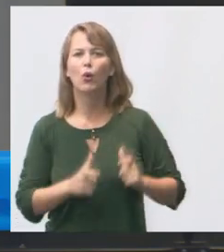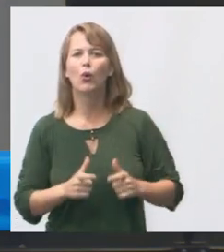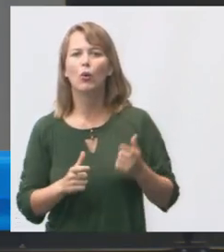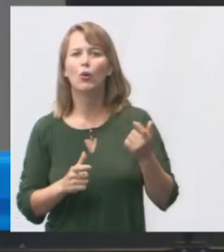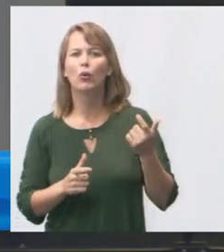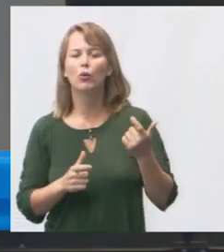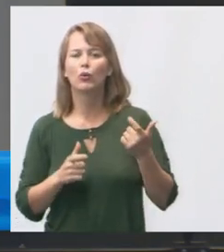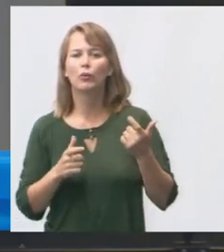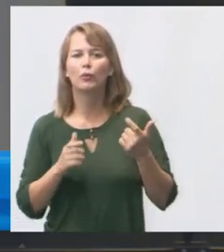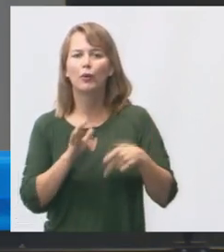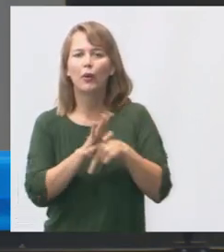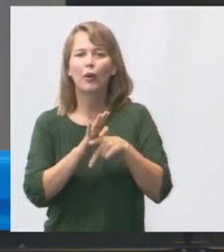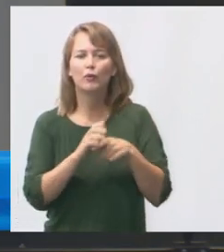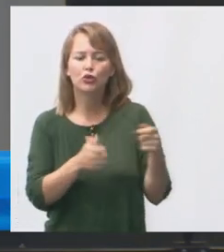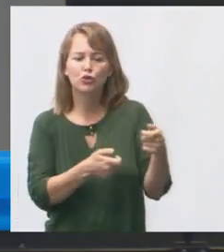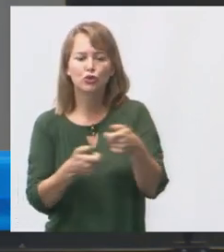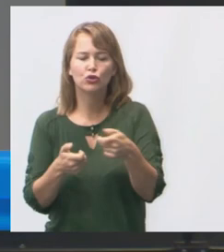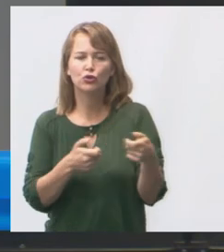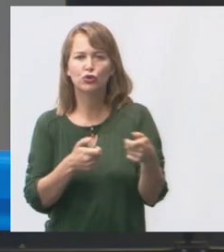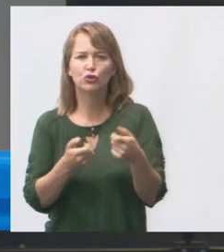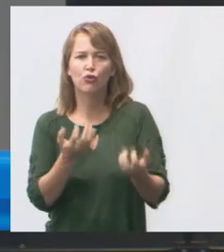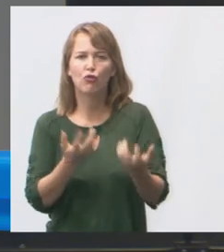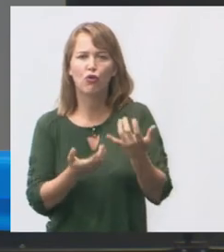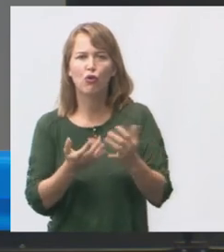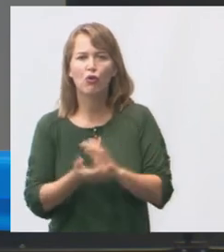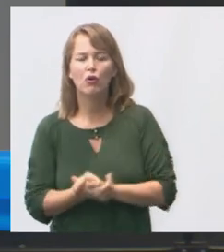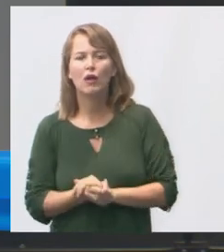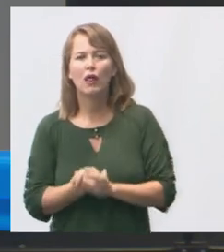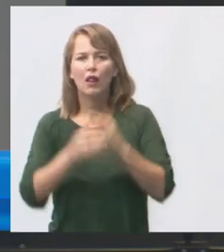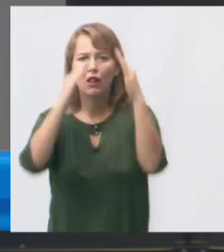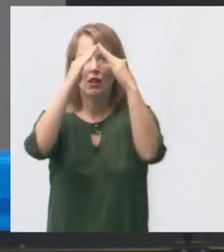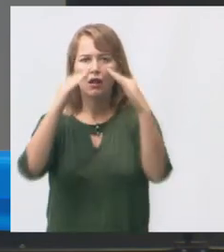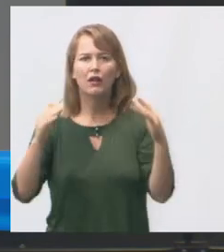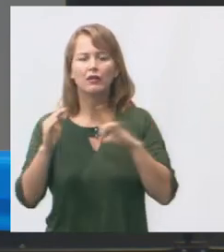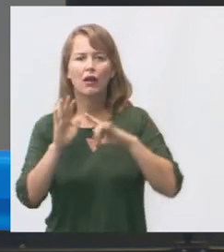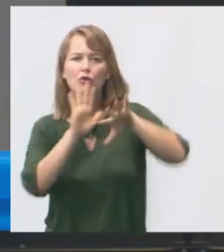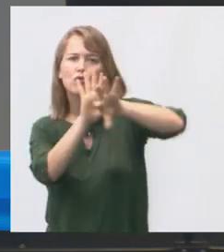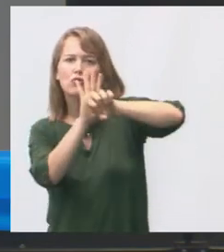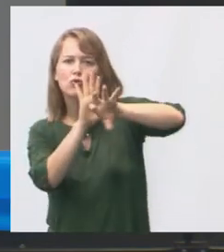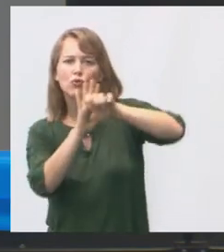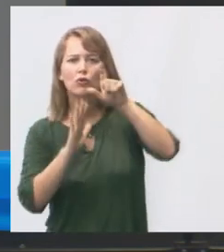correção e infiltração devido ao problema do telhado tem infiltração na escola toda